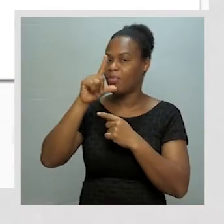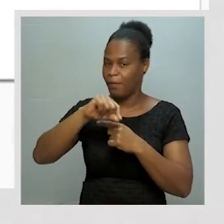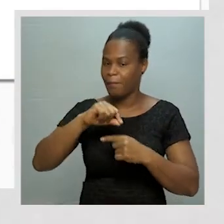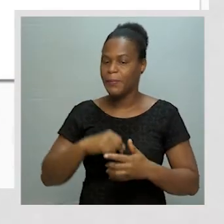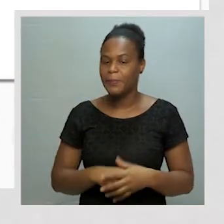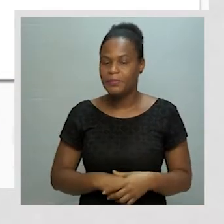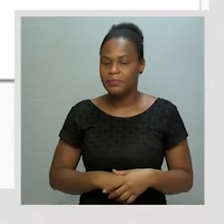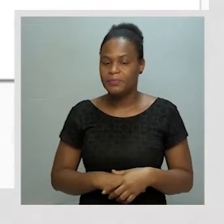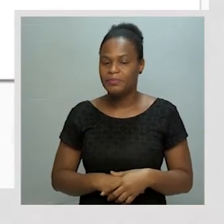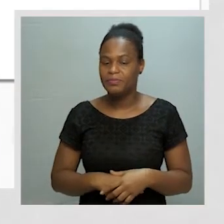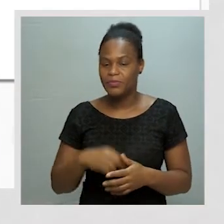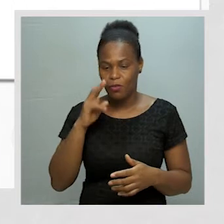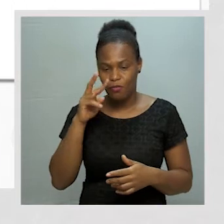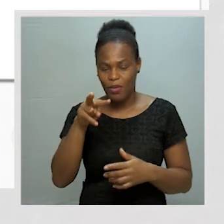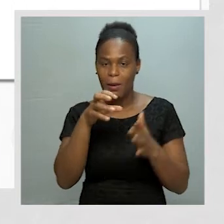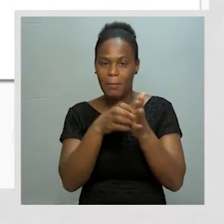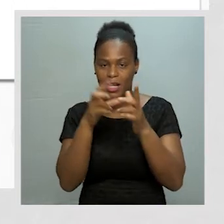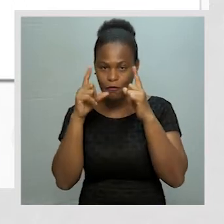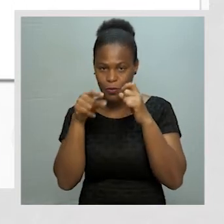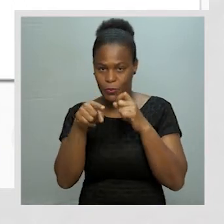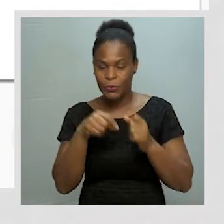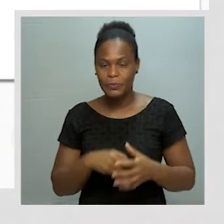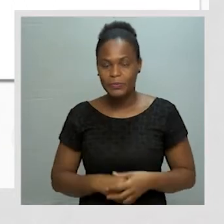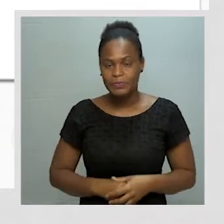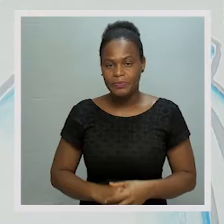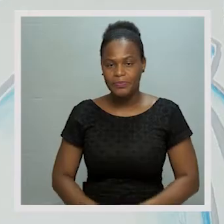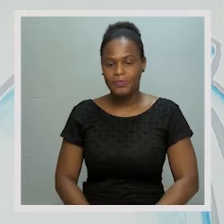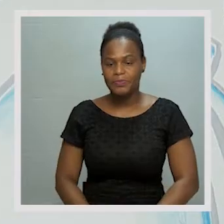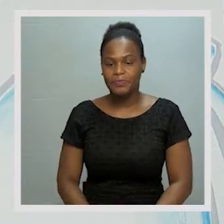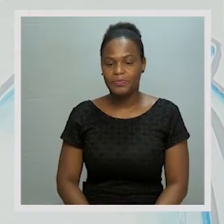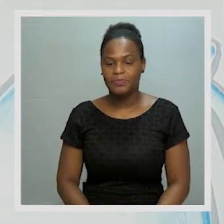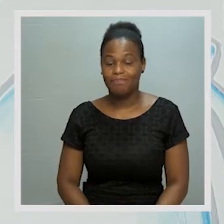Isso mesmo. Estão a ver a seta? Ok.